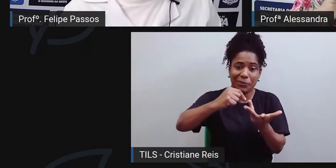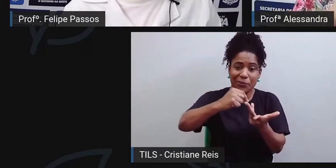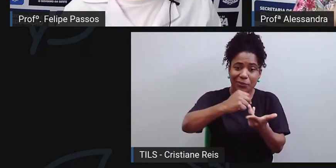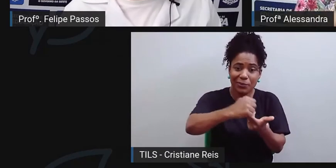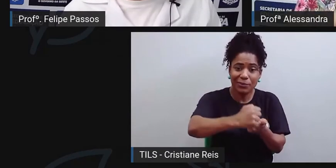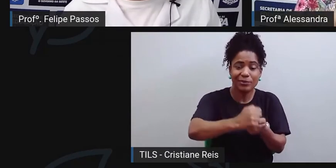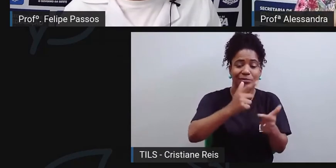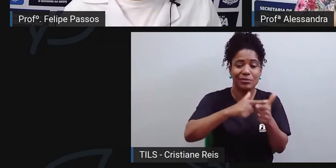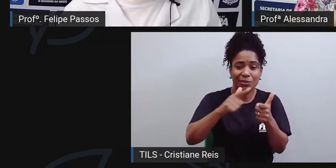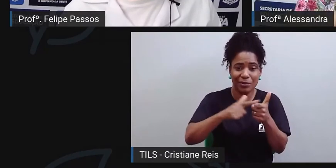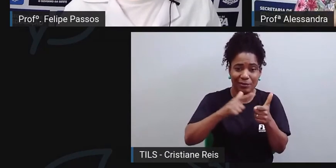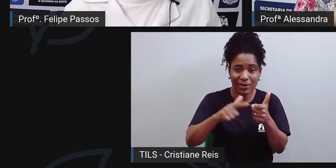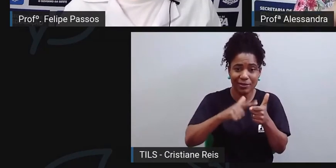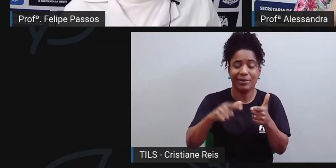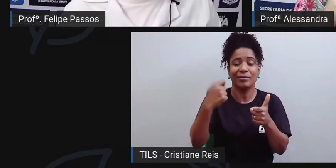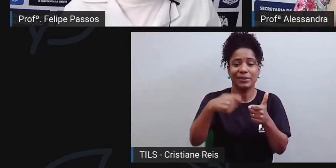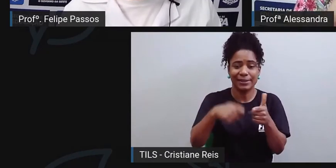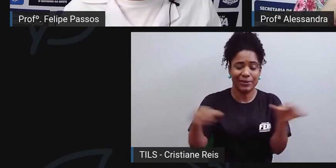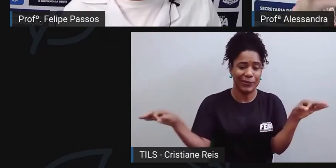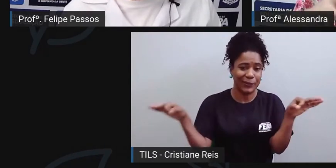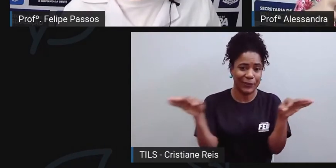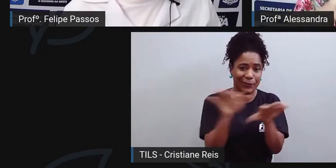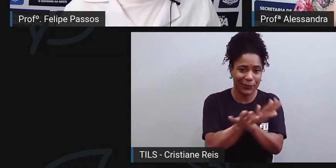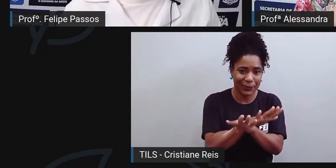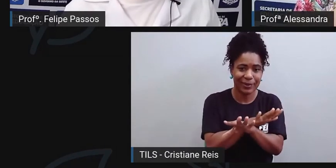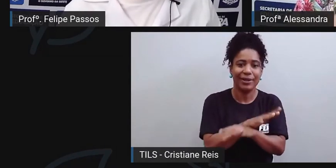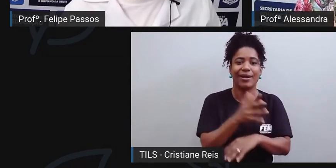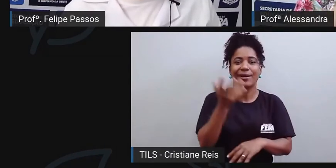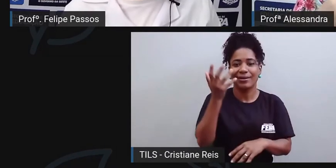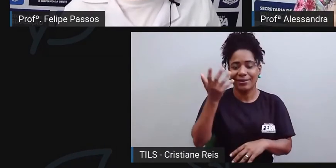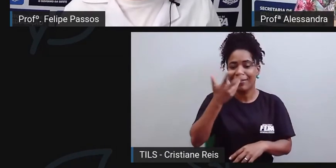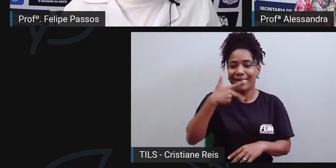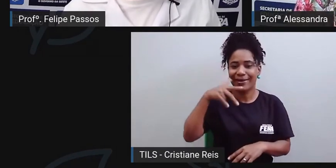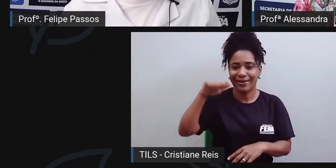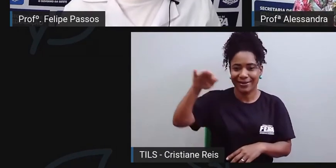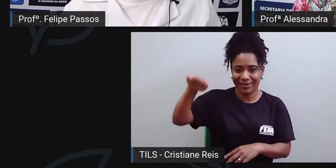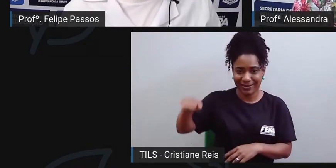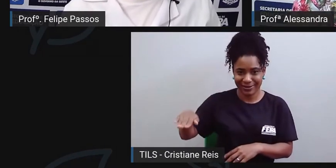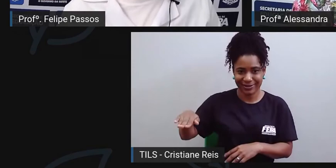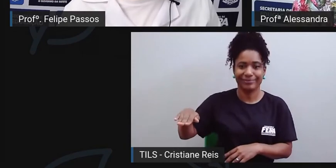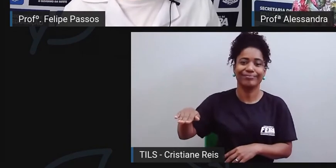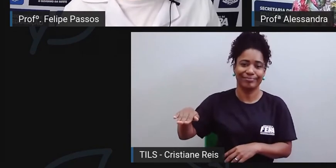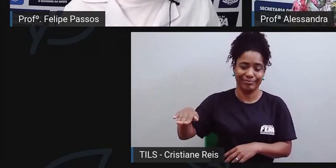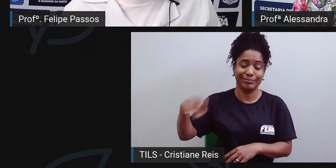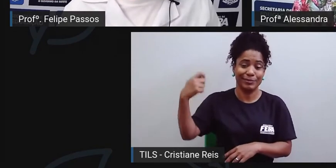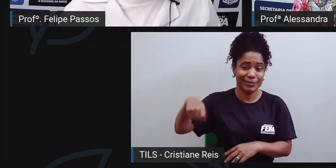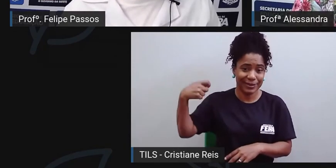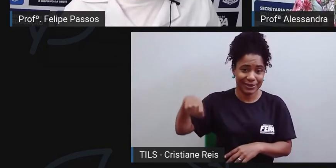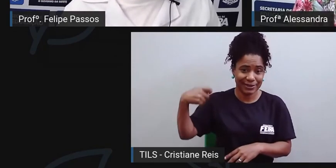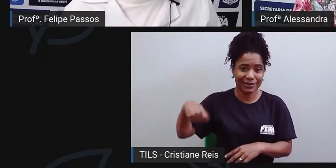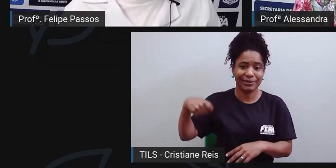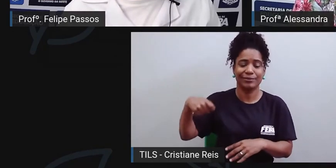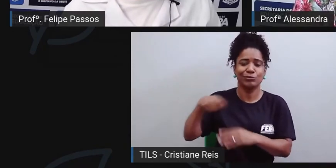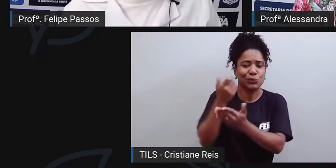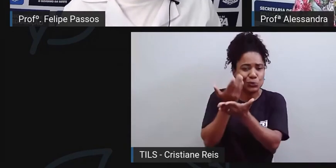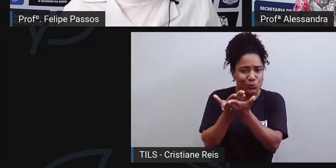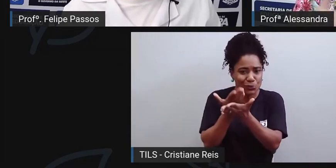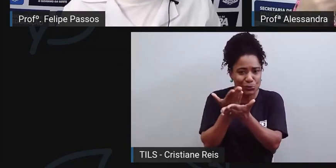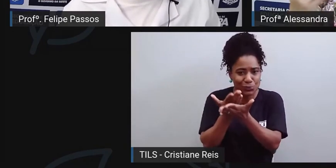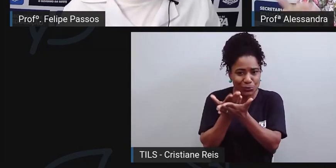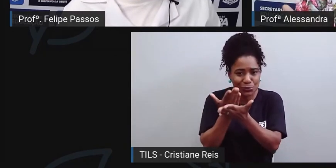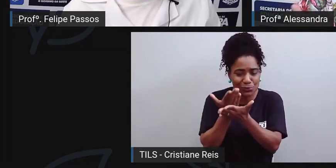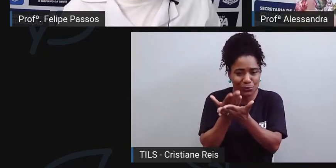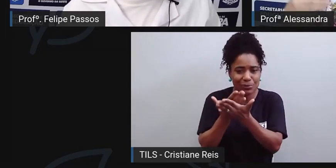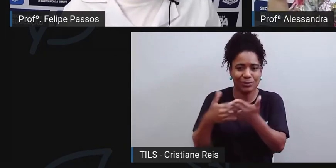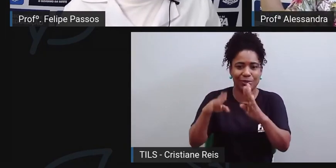a gente possa fechar esse círculo de maneira que a criança ela fique realmente blindada, né? Ela possa ter seu horário de